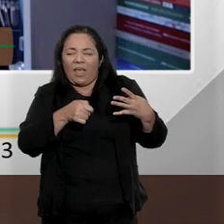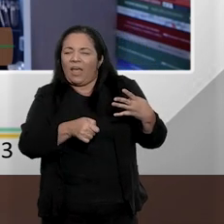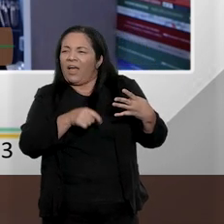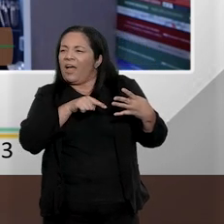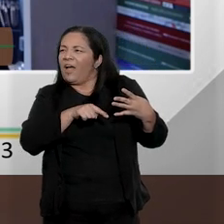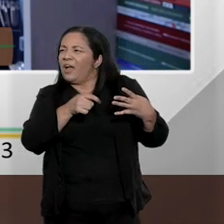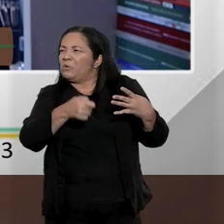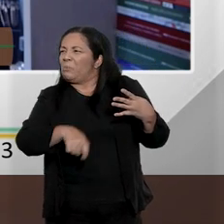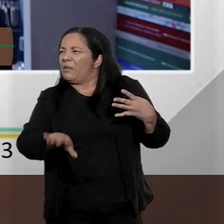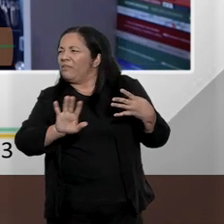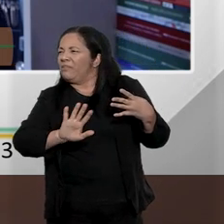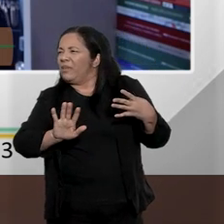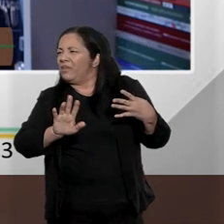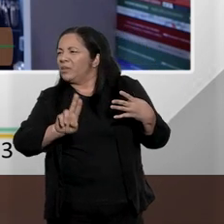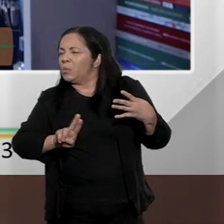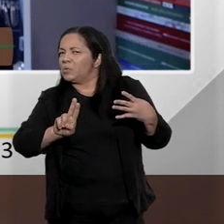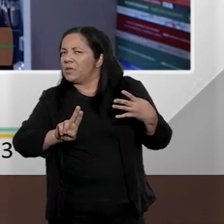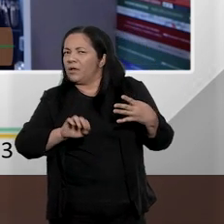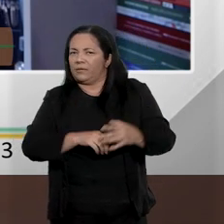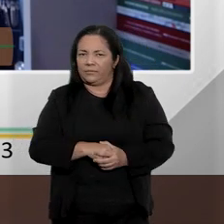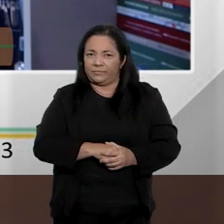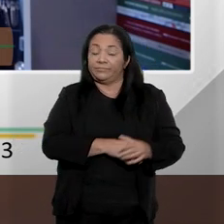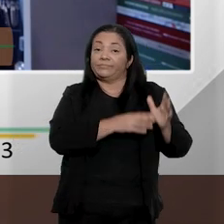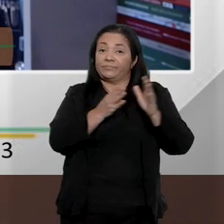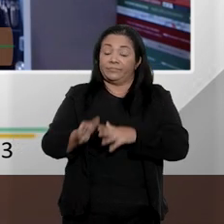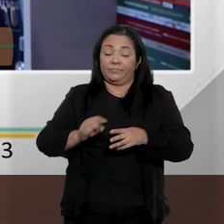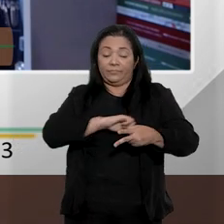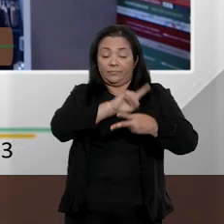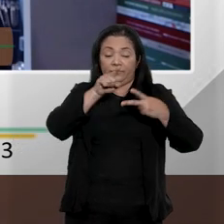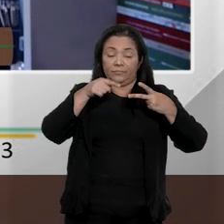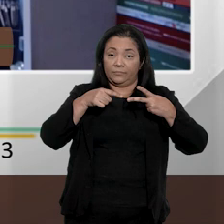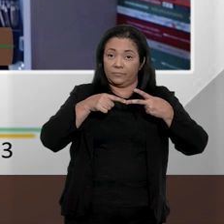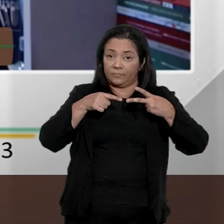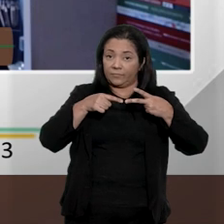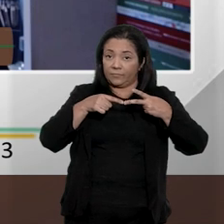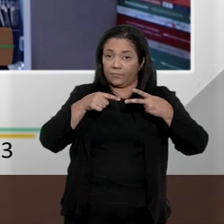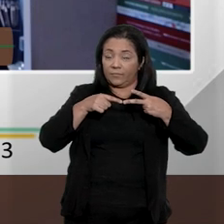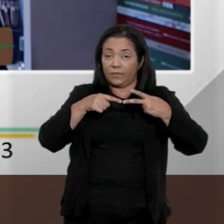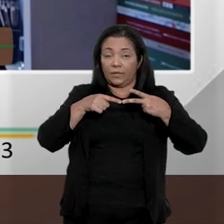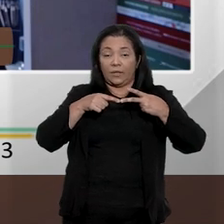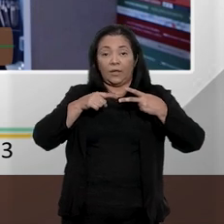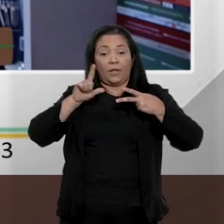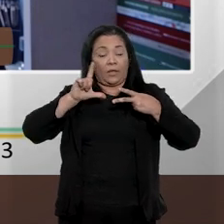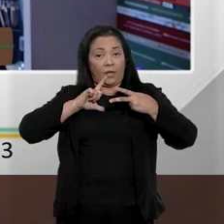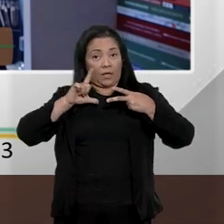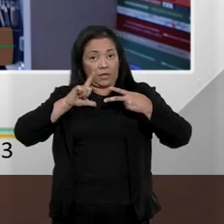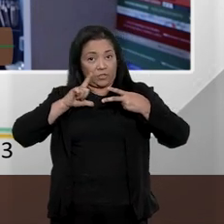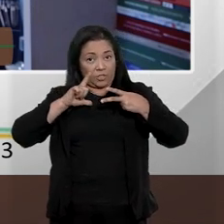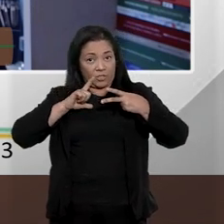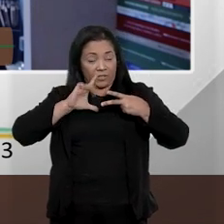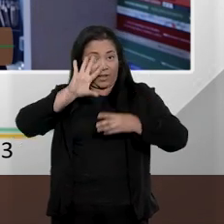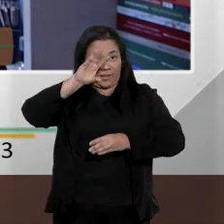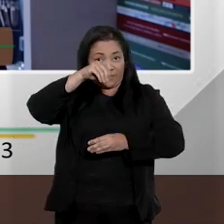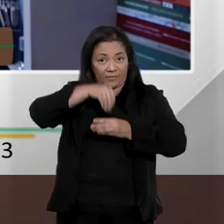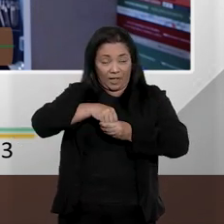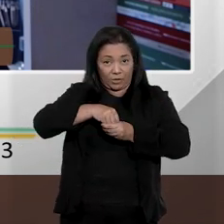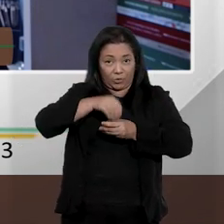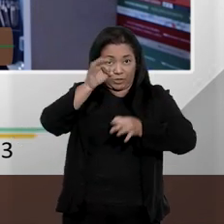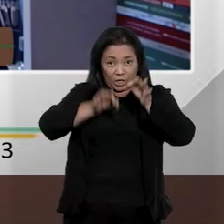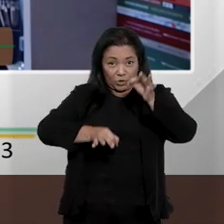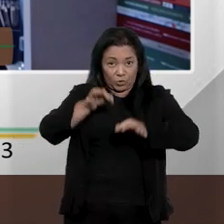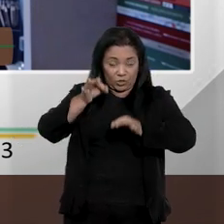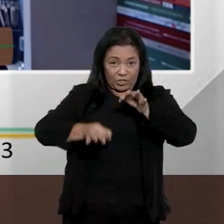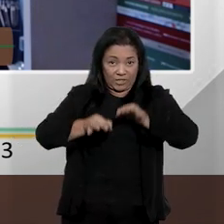não sejam aplicadas. Esse é o primeiro ponto. O segundo ponto é lembrar que nós temos uma estrutura toda no sistema de justiça criminal